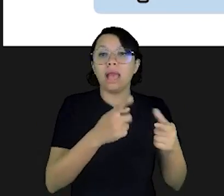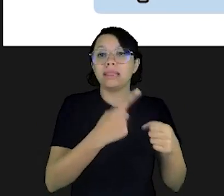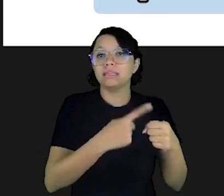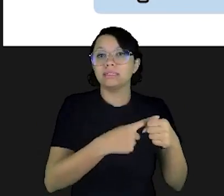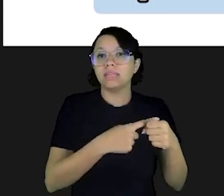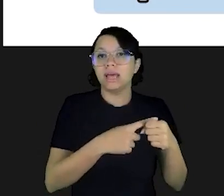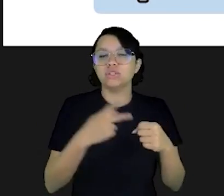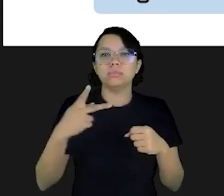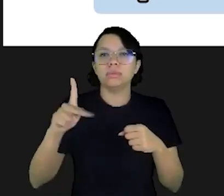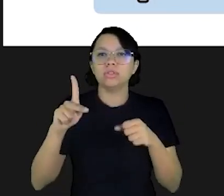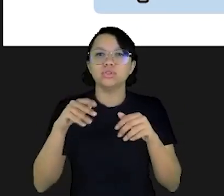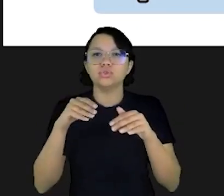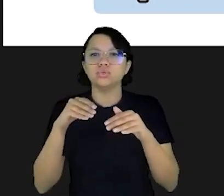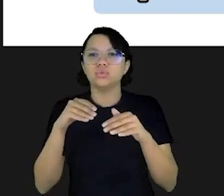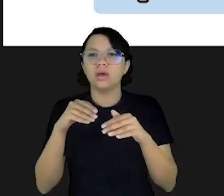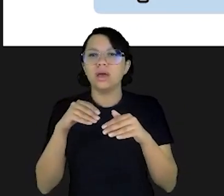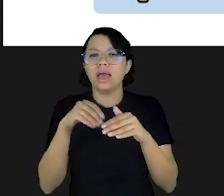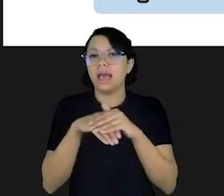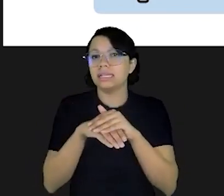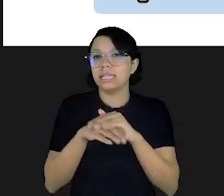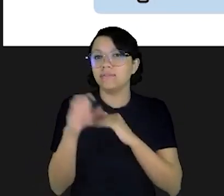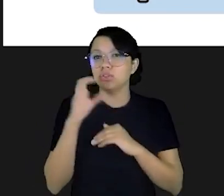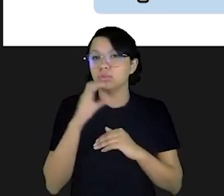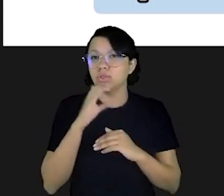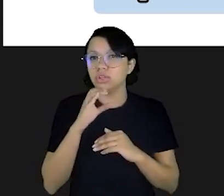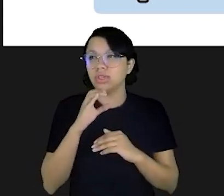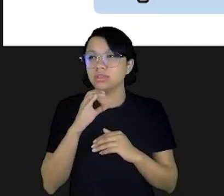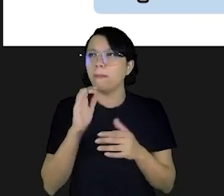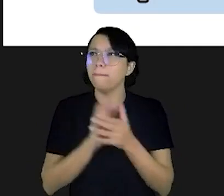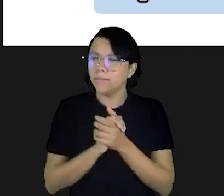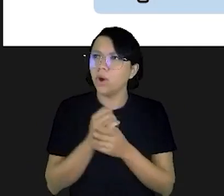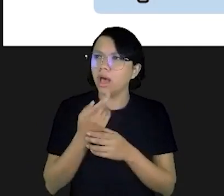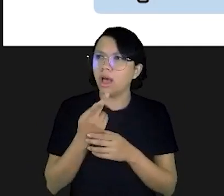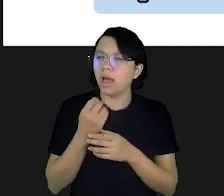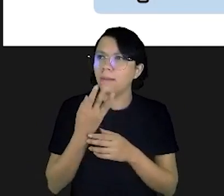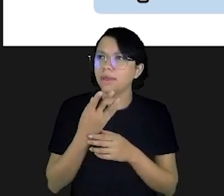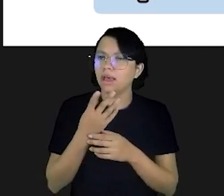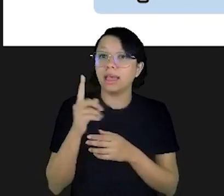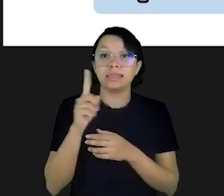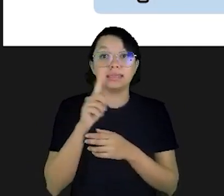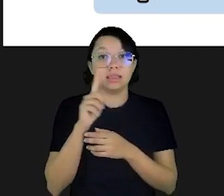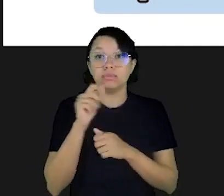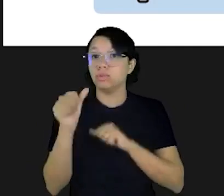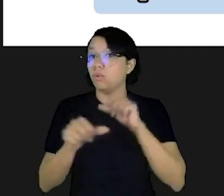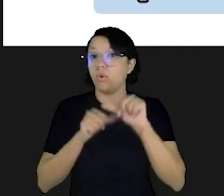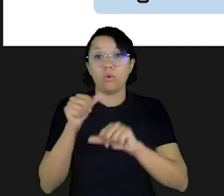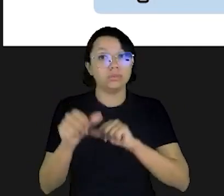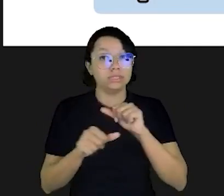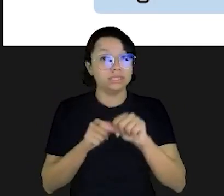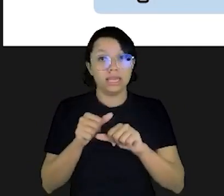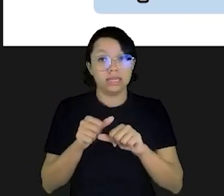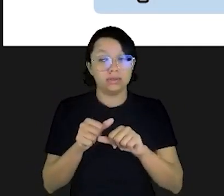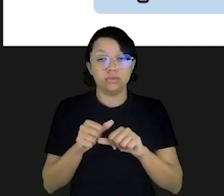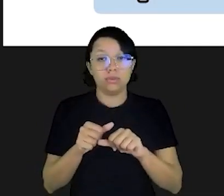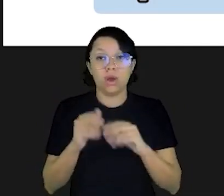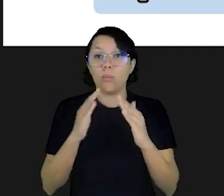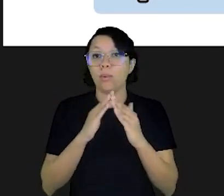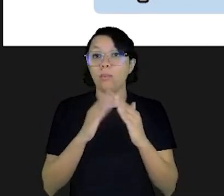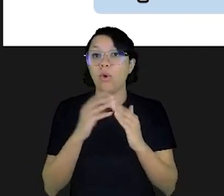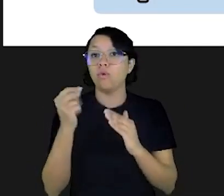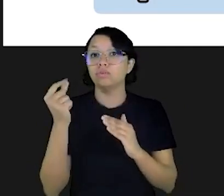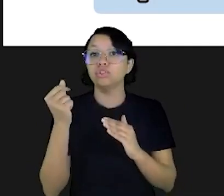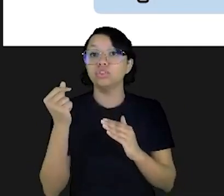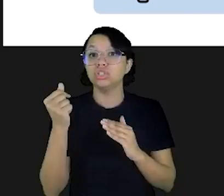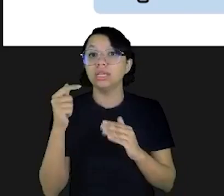de emergências, será que é um bom casamento? Eu diria que não, porque você não consegue transformar o imóvel em dinheiro vivo imediatamente.